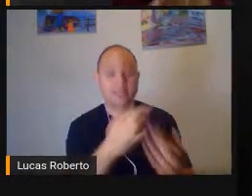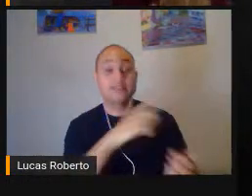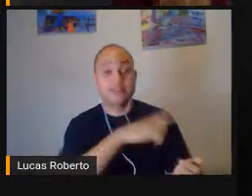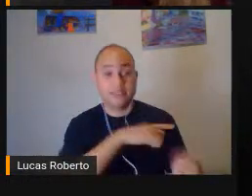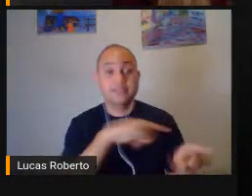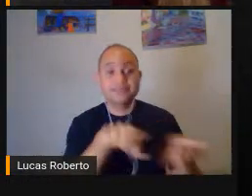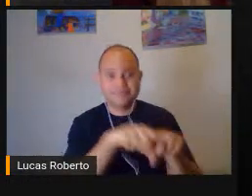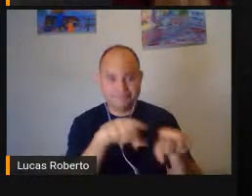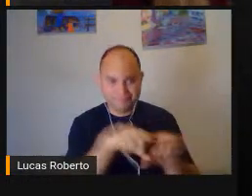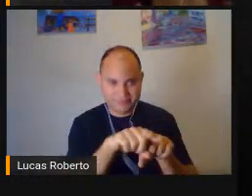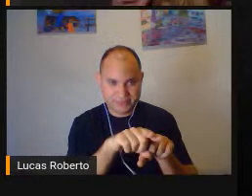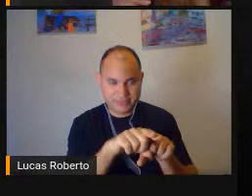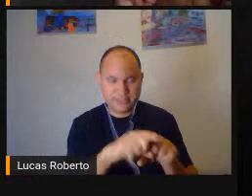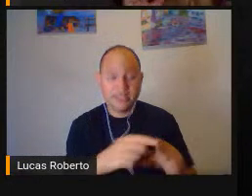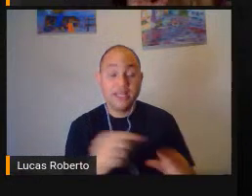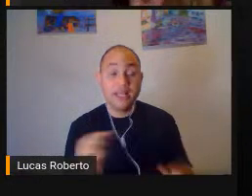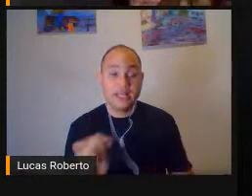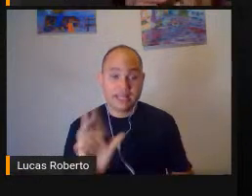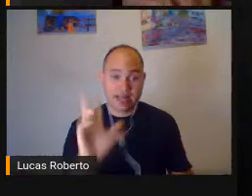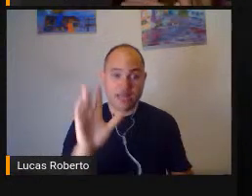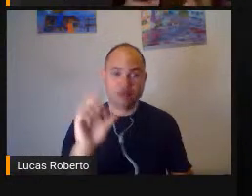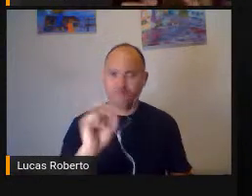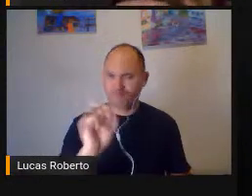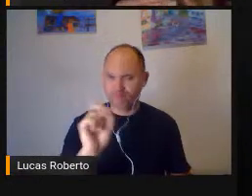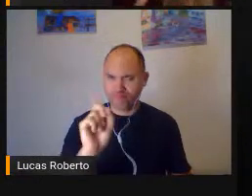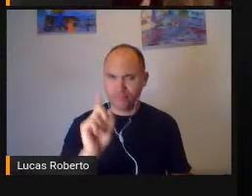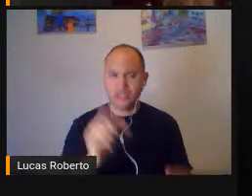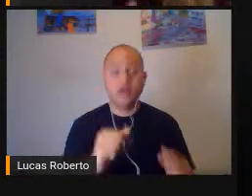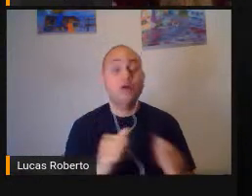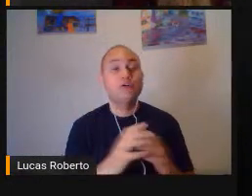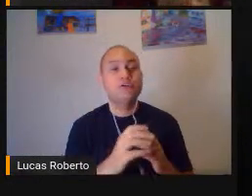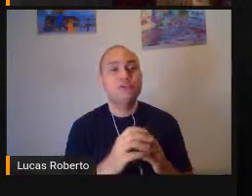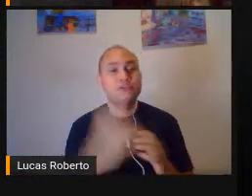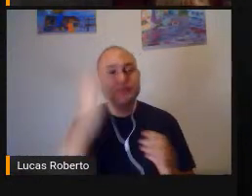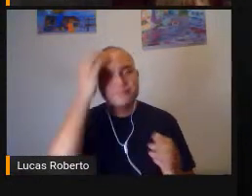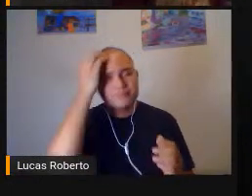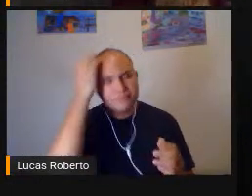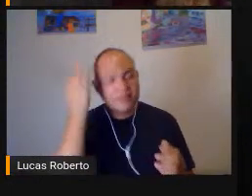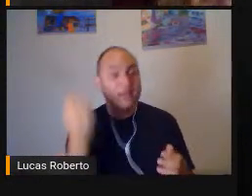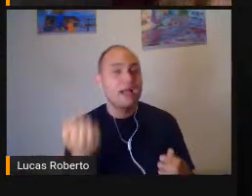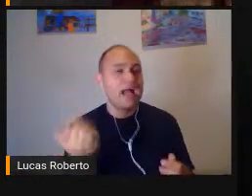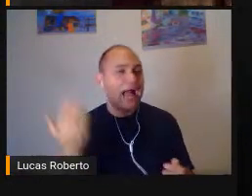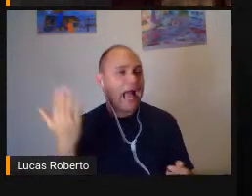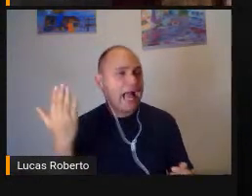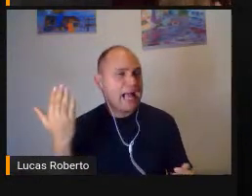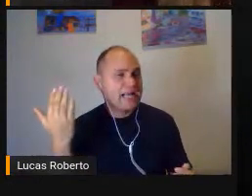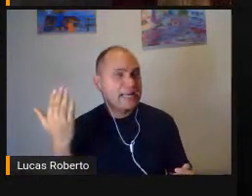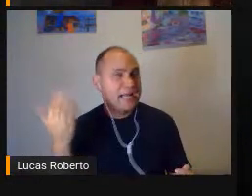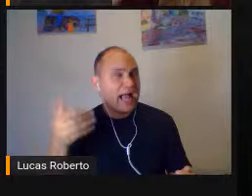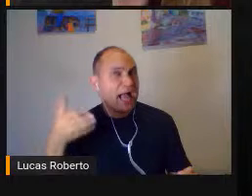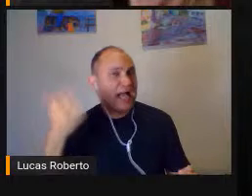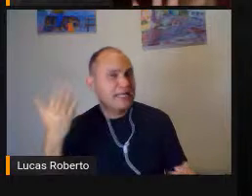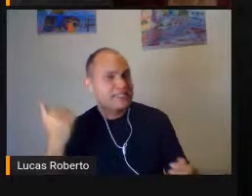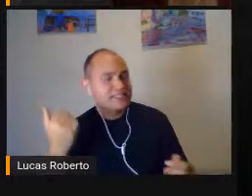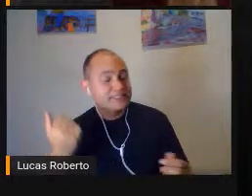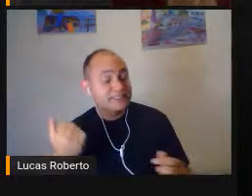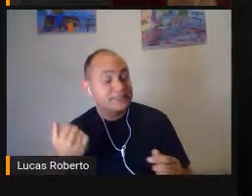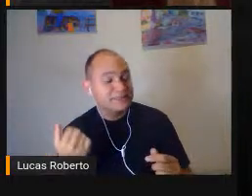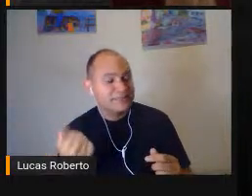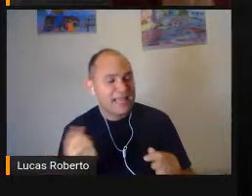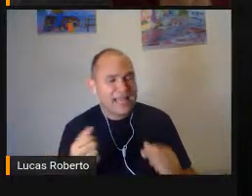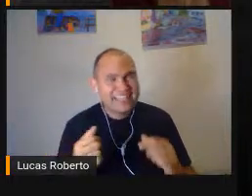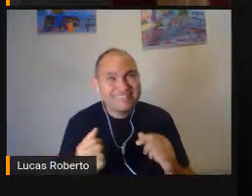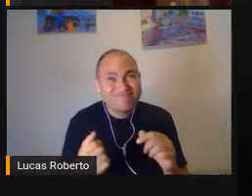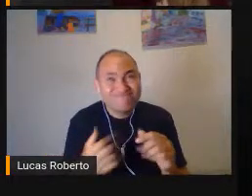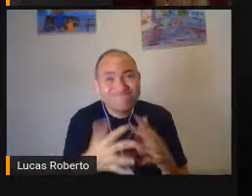era um pouco Mais complexo Porque as pessoas Tinham que escrever De forma espelhada Da direita Para a esquerda E depois virar a